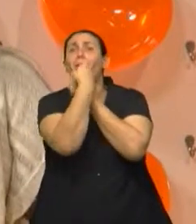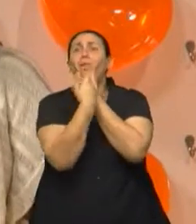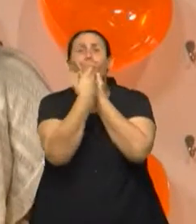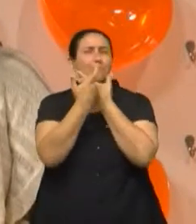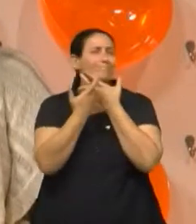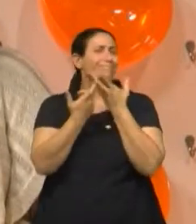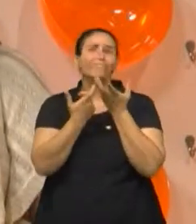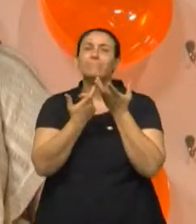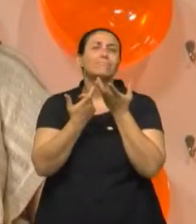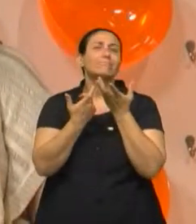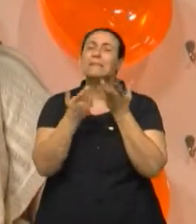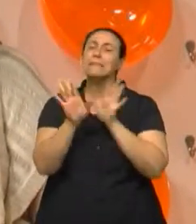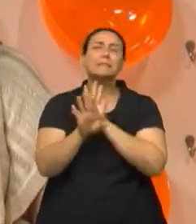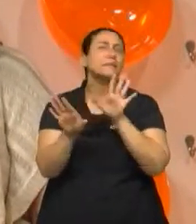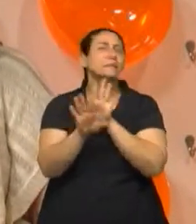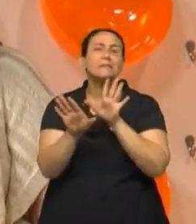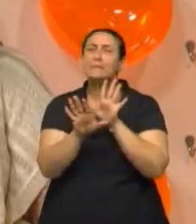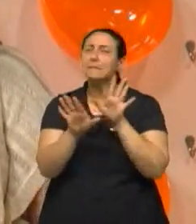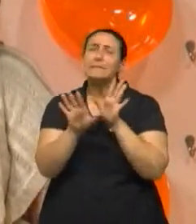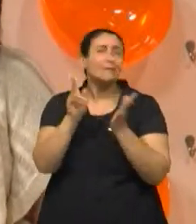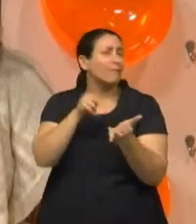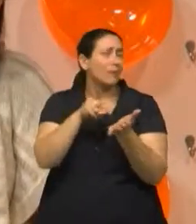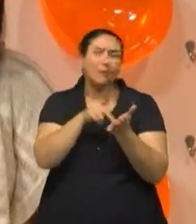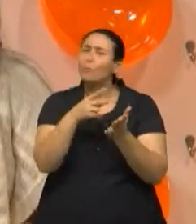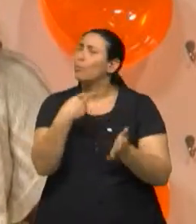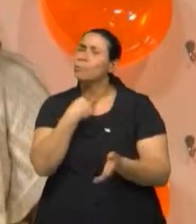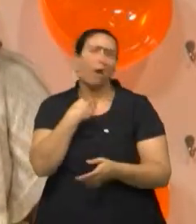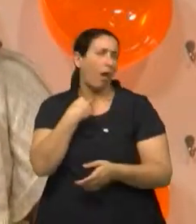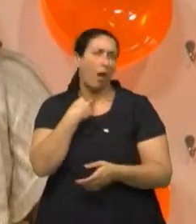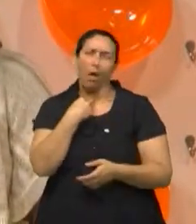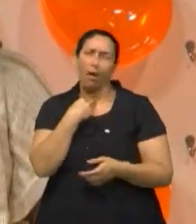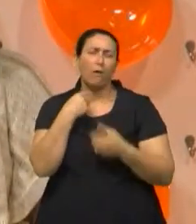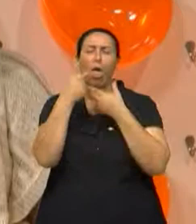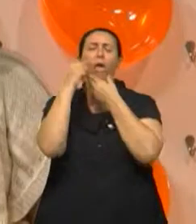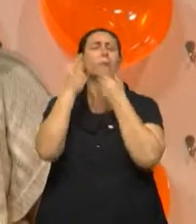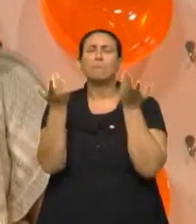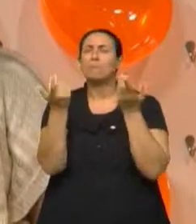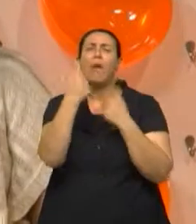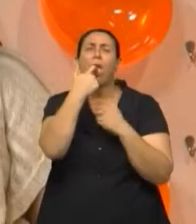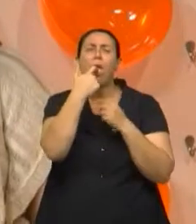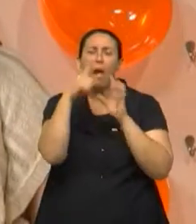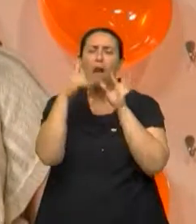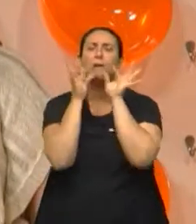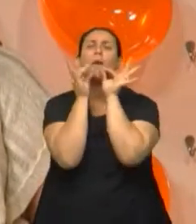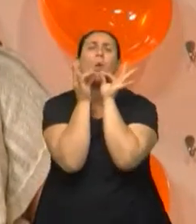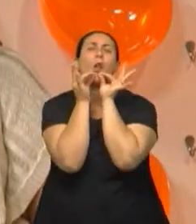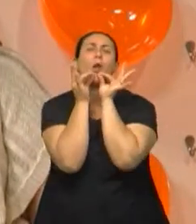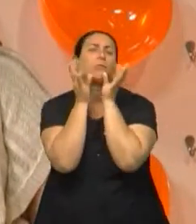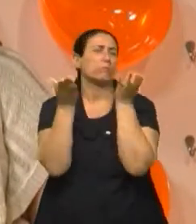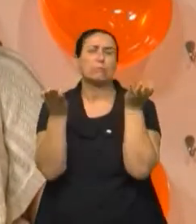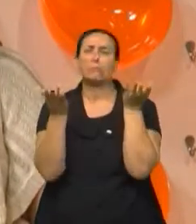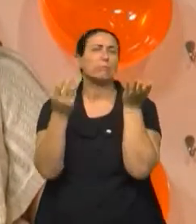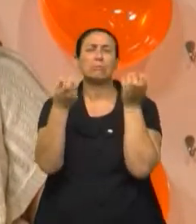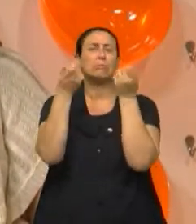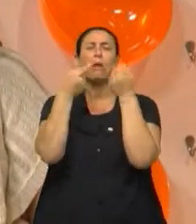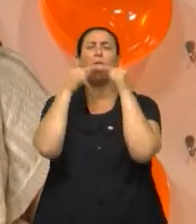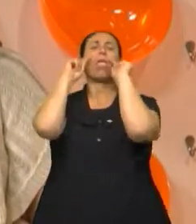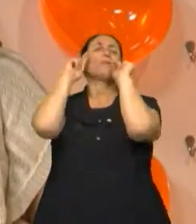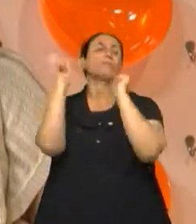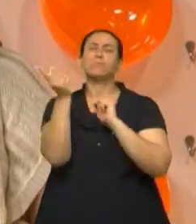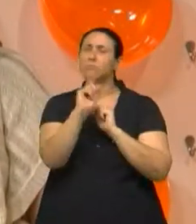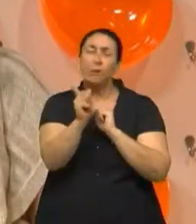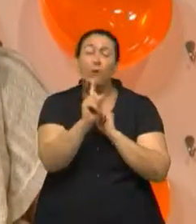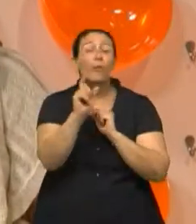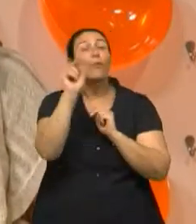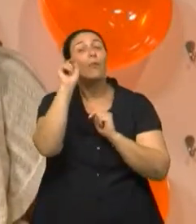língua com esse receio. Na verdade, é impossível se engolir a língua, a língua é presa na boca, né? E o que acontece é justamente